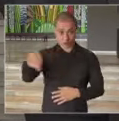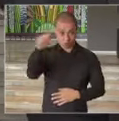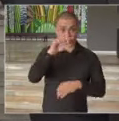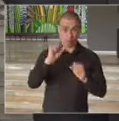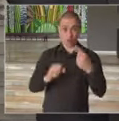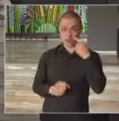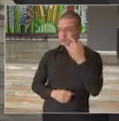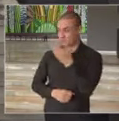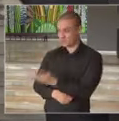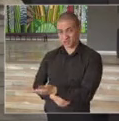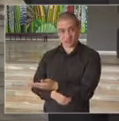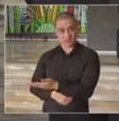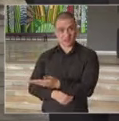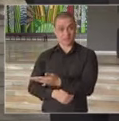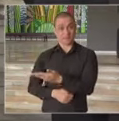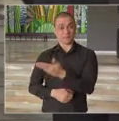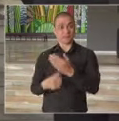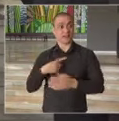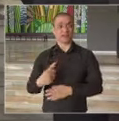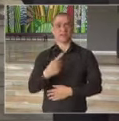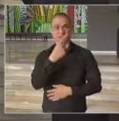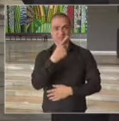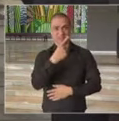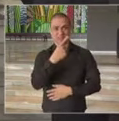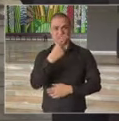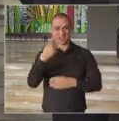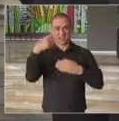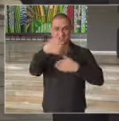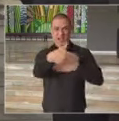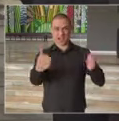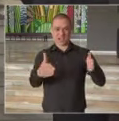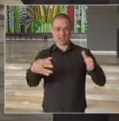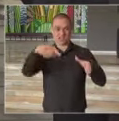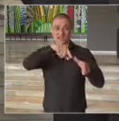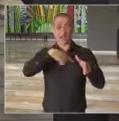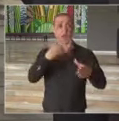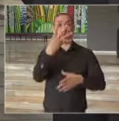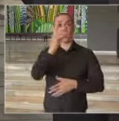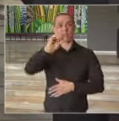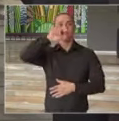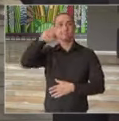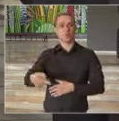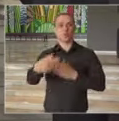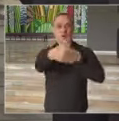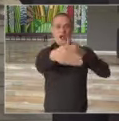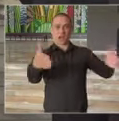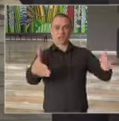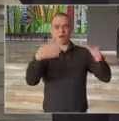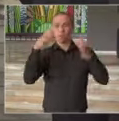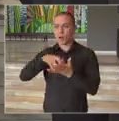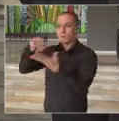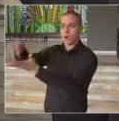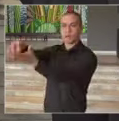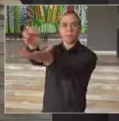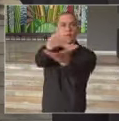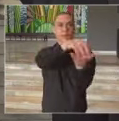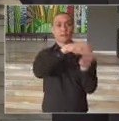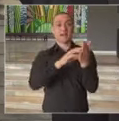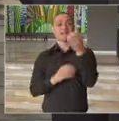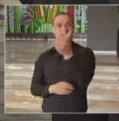ver aqui ao lado, já a caixa. São 40 mil caixas como essas, distribuídas pelos